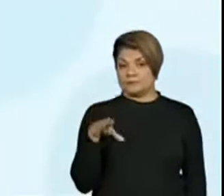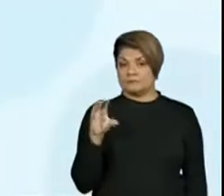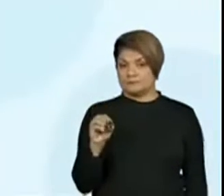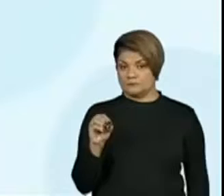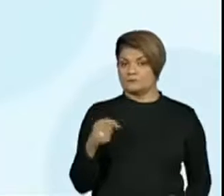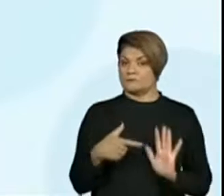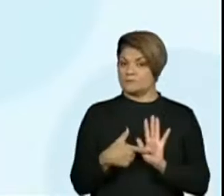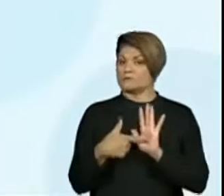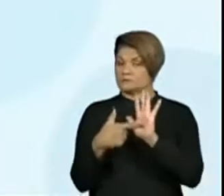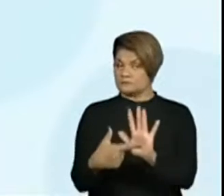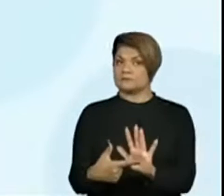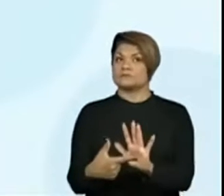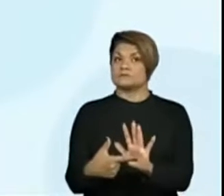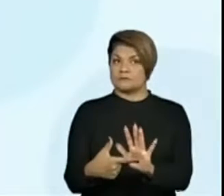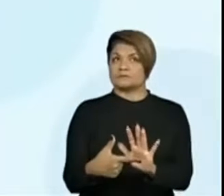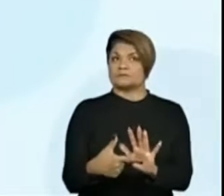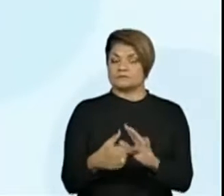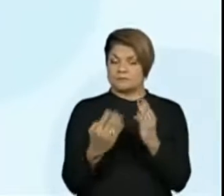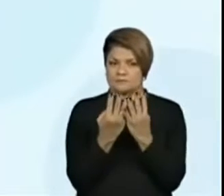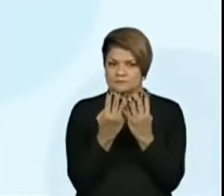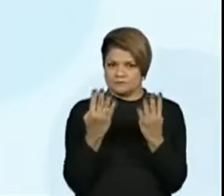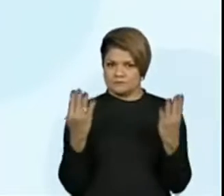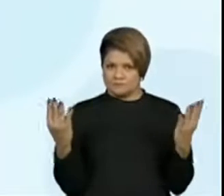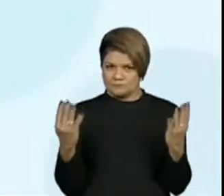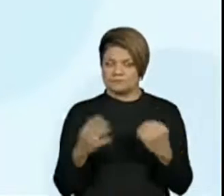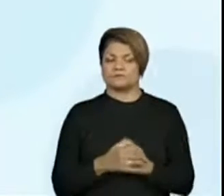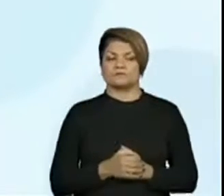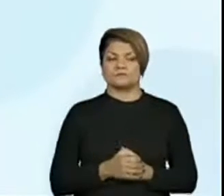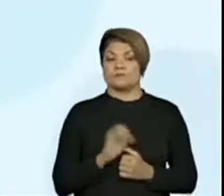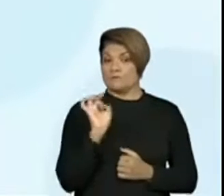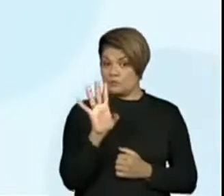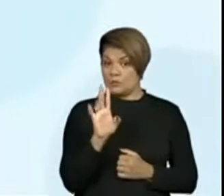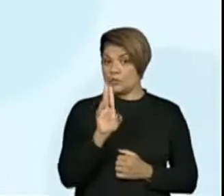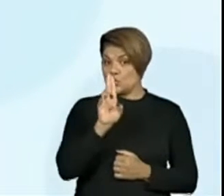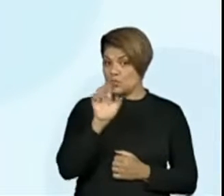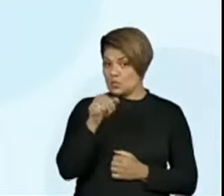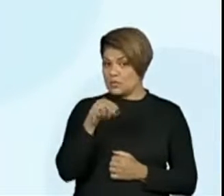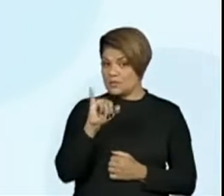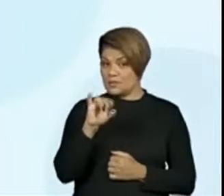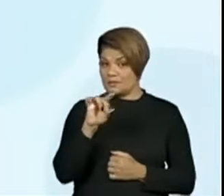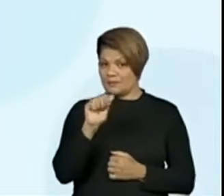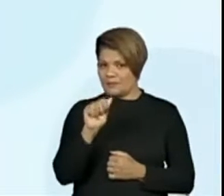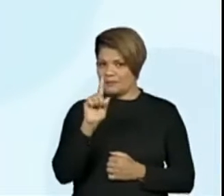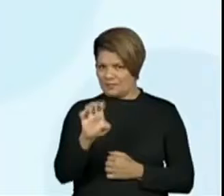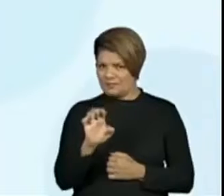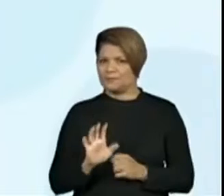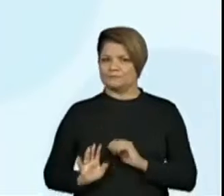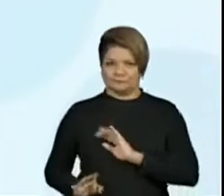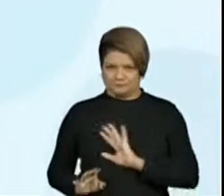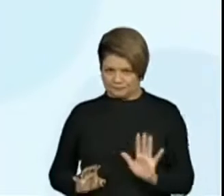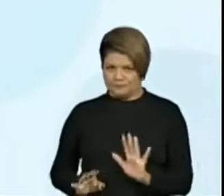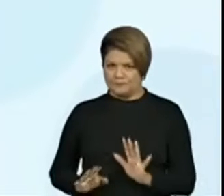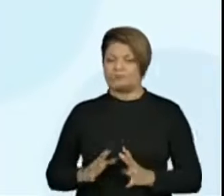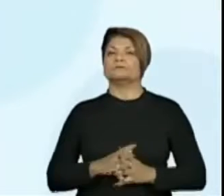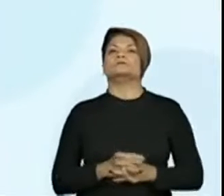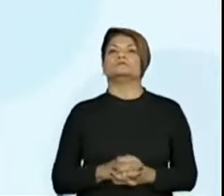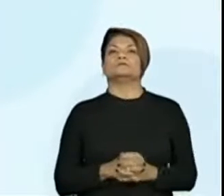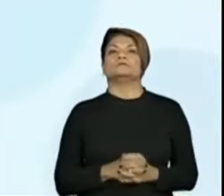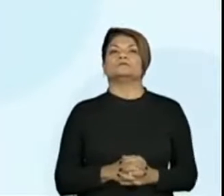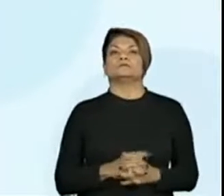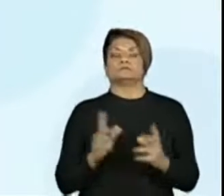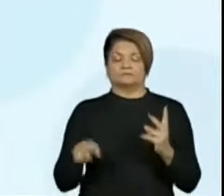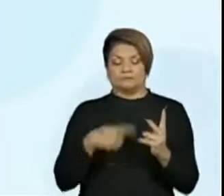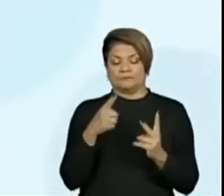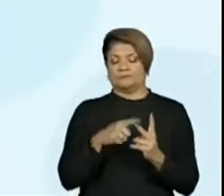Bruno, ele mostrou as fichas das unidades, olha lá, das unidades, das